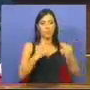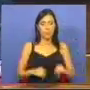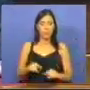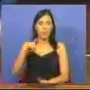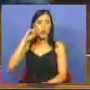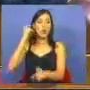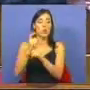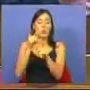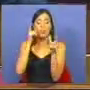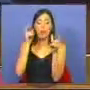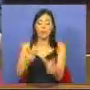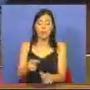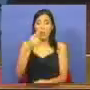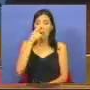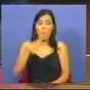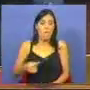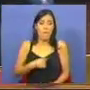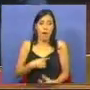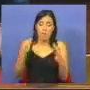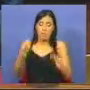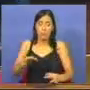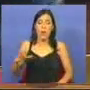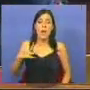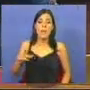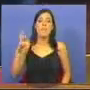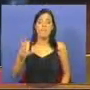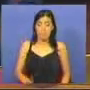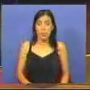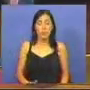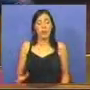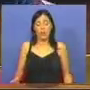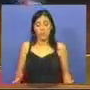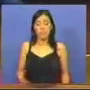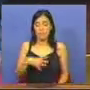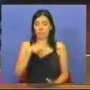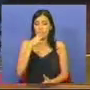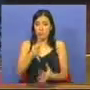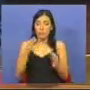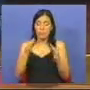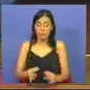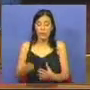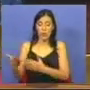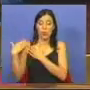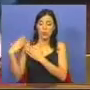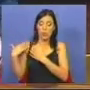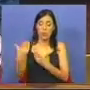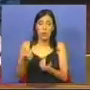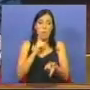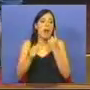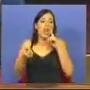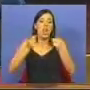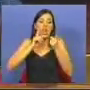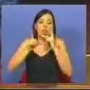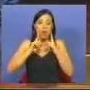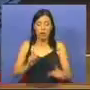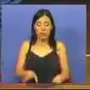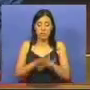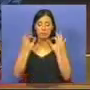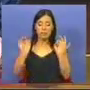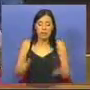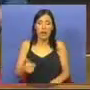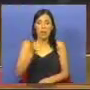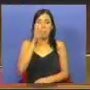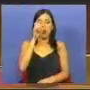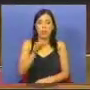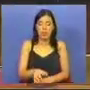de supervisão, que aliás são falhança absoluta. Em Portugal são até, e digo com toda a responsabilidade, uma anedota, como se viu no caso do